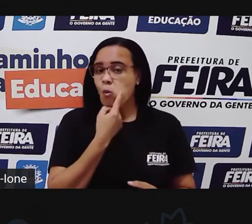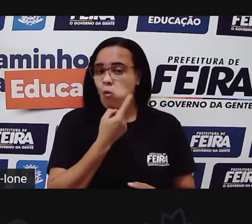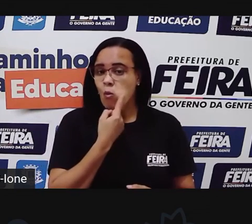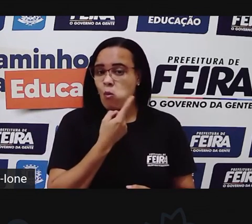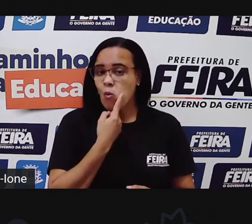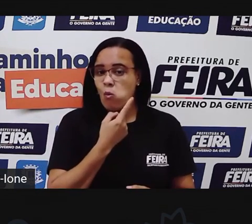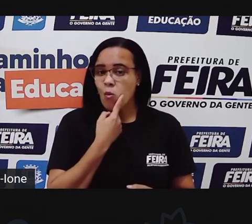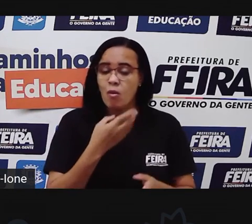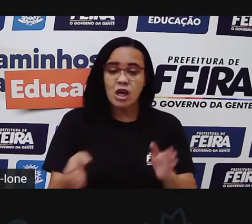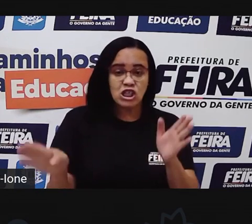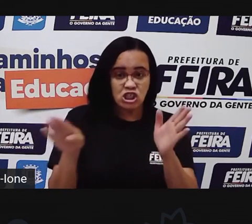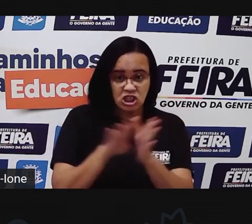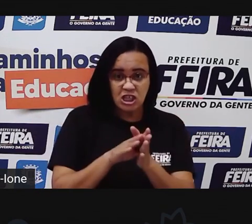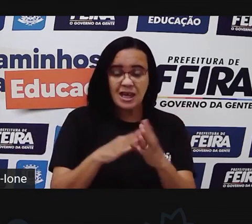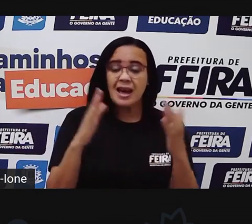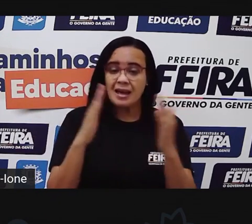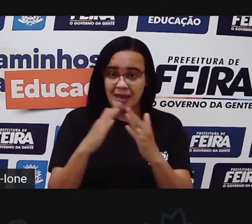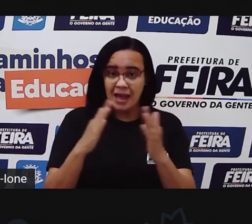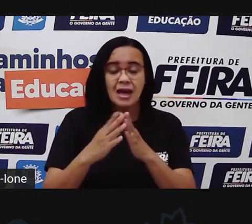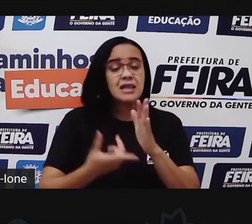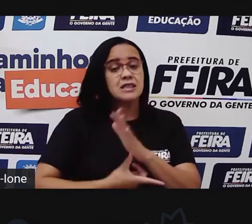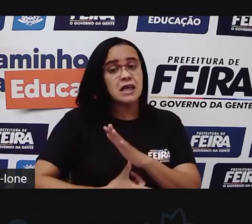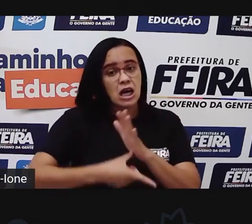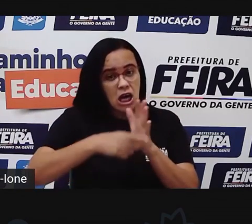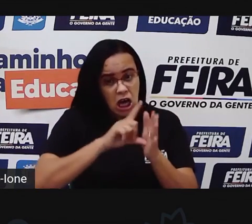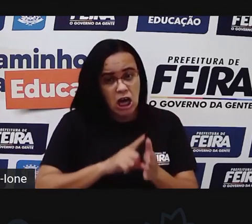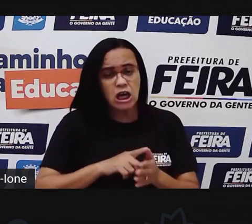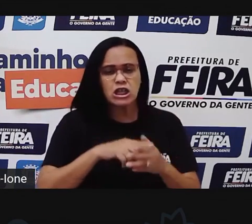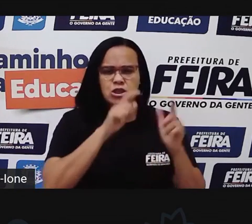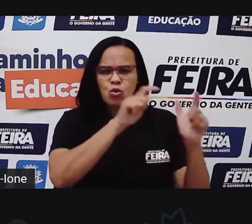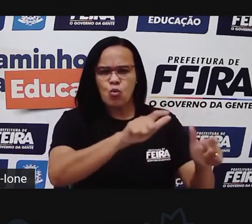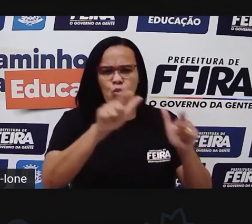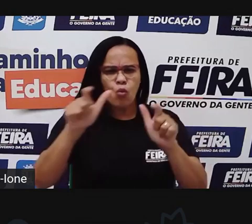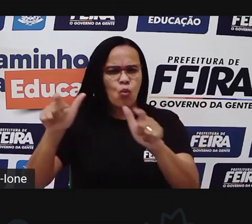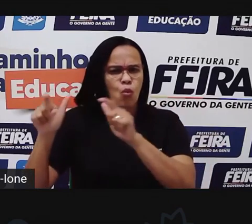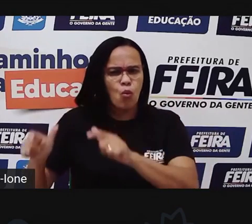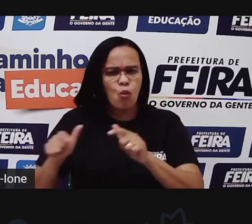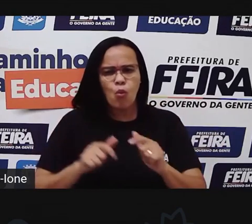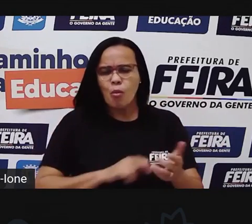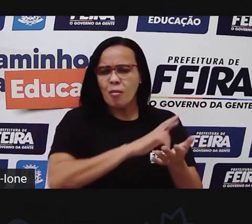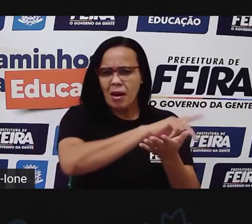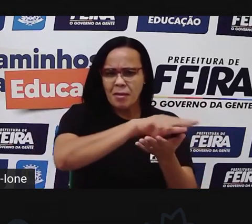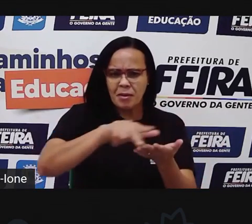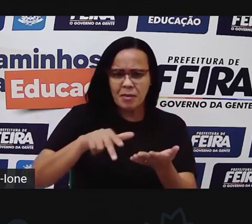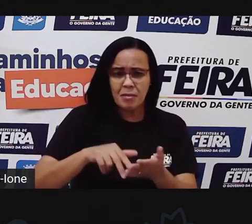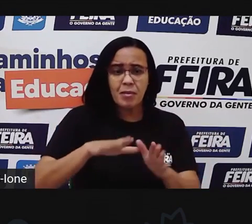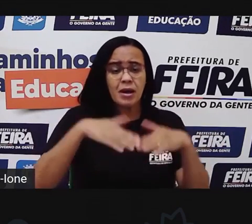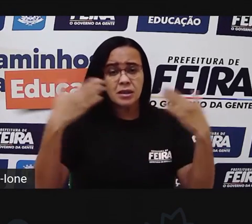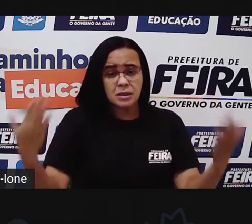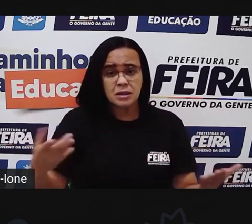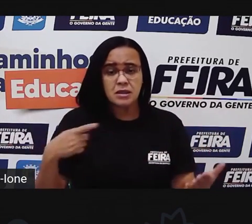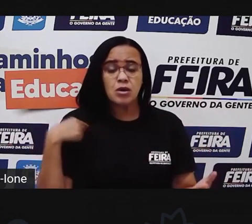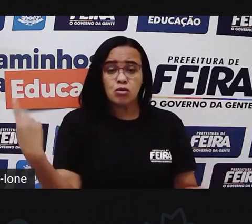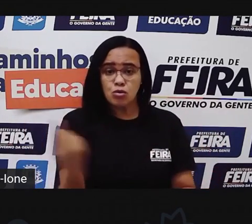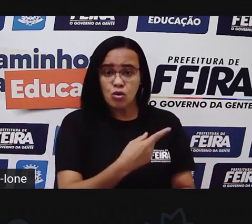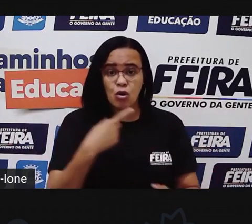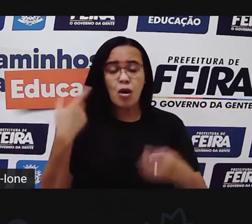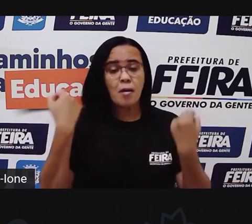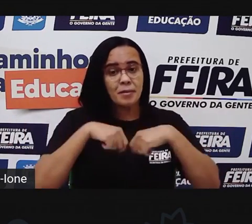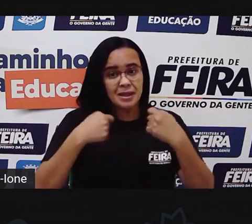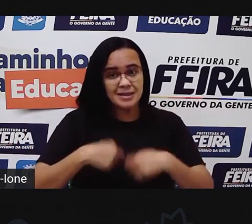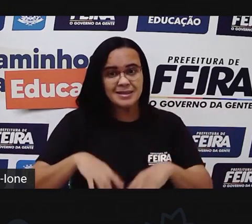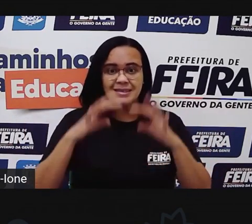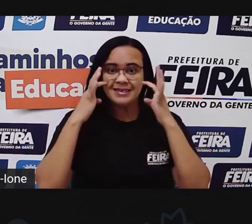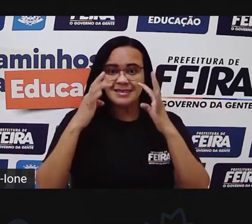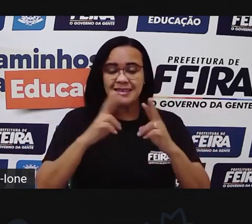muitos lugares. Então a gente precisa valorizar isso tudo. Tá bom, gente? Então nós vamos ficando por aqui. Espero